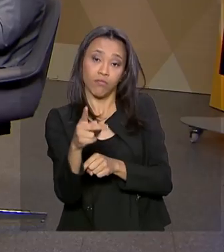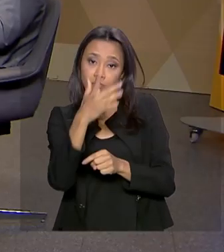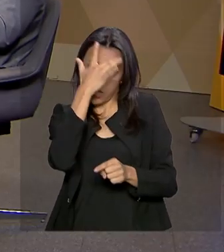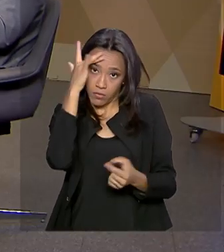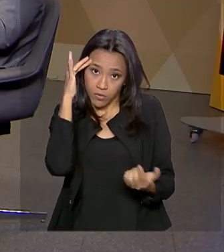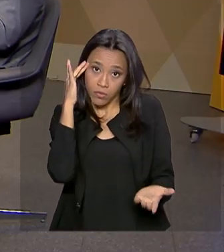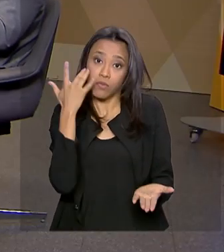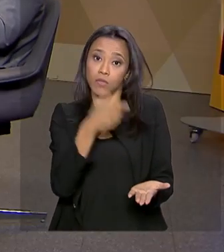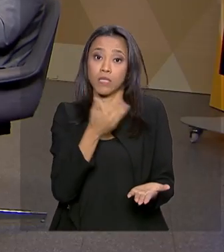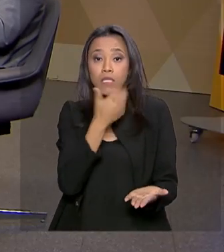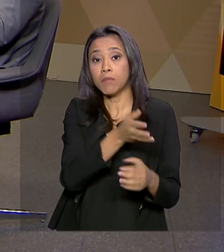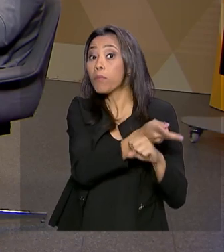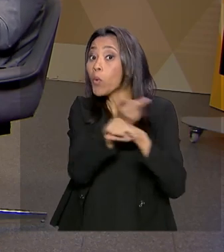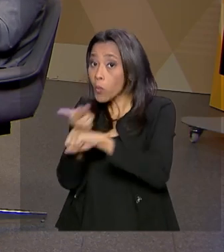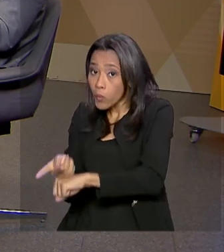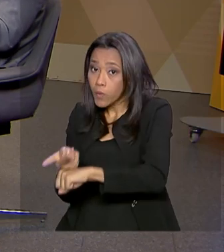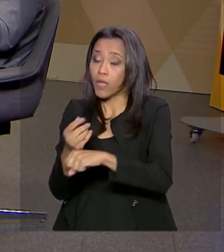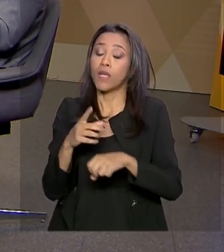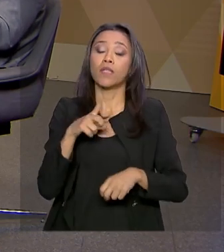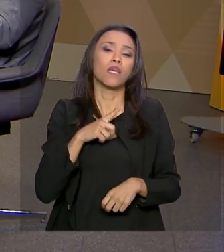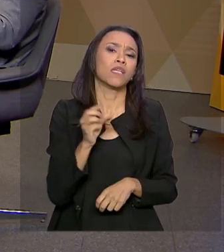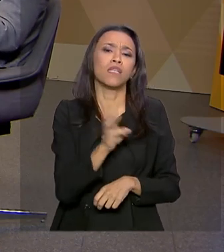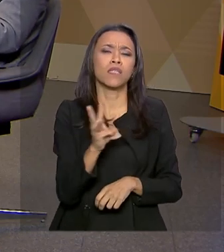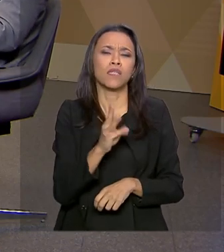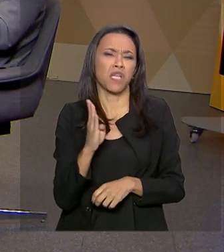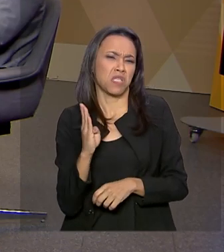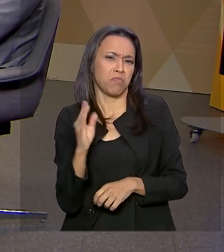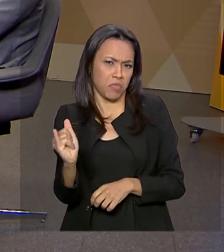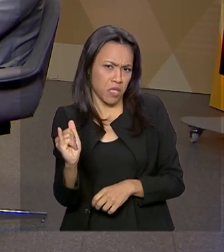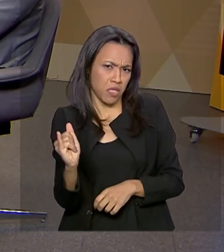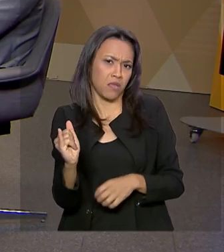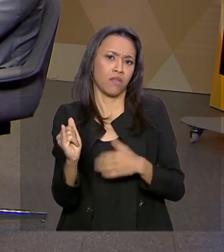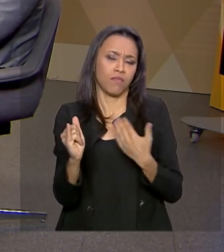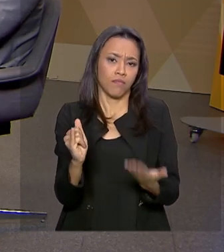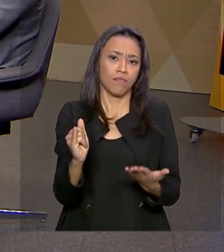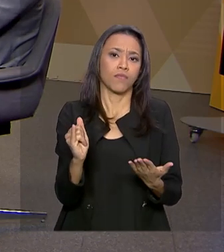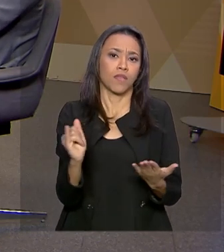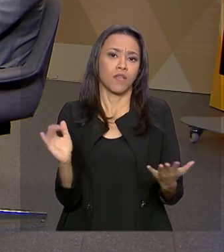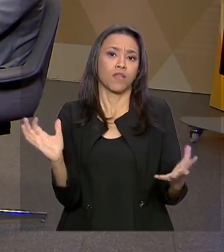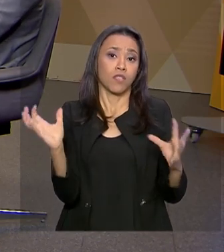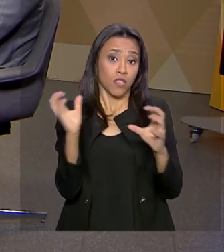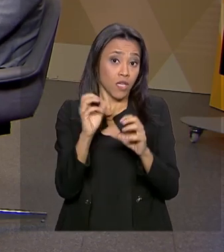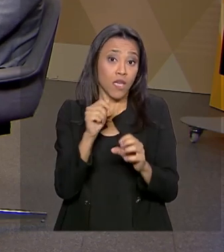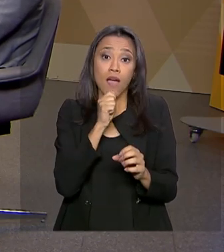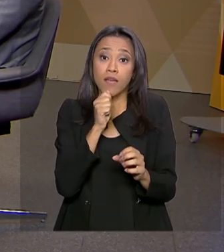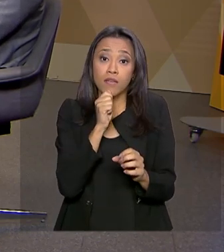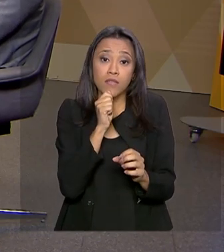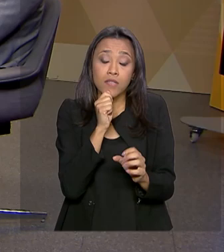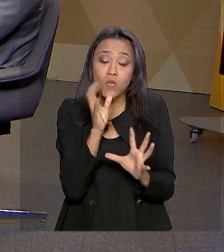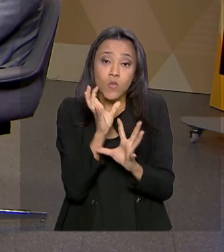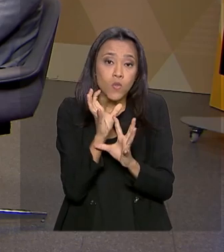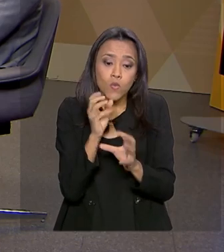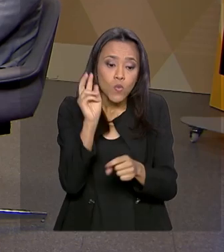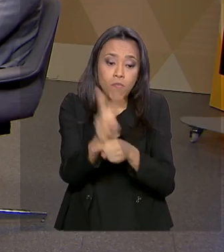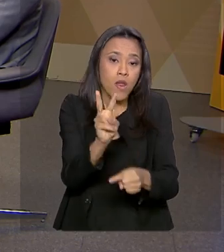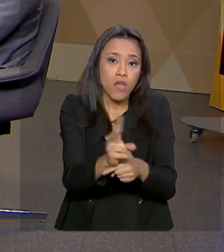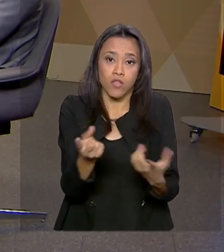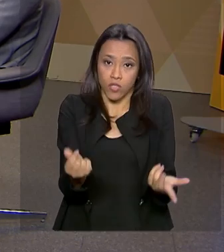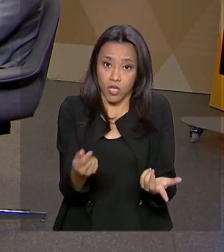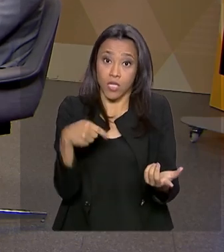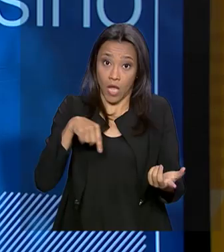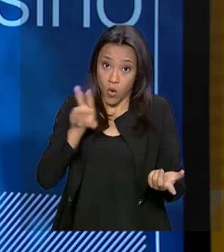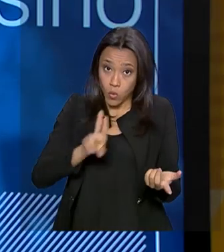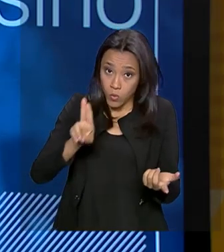Então, esse recurso tem cerca de R$ 33 bilhões, entre Norte, Nordeste e Centro-Oeste, que não são emprestados. A gente está disponibilizando esses